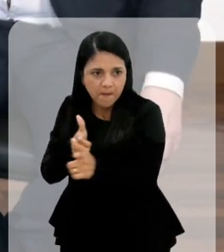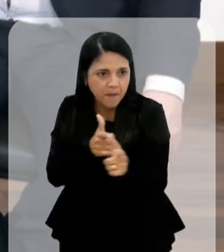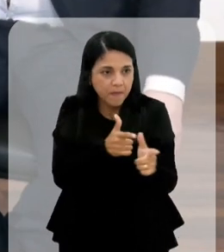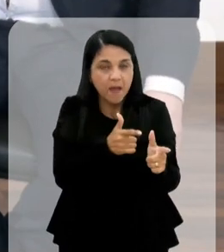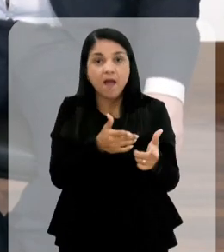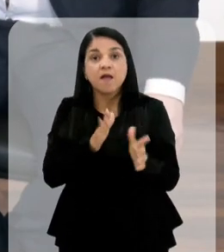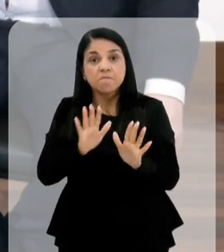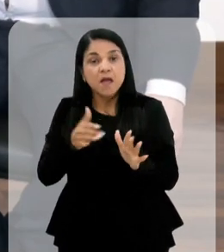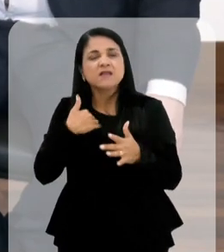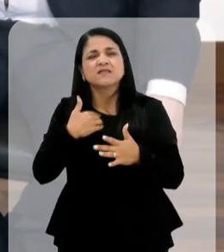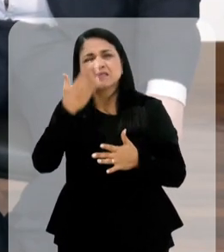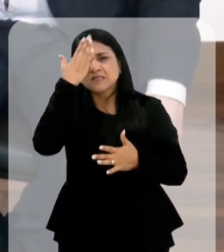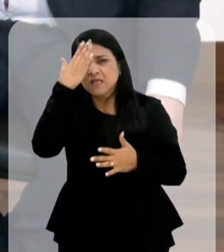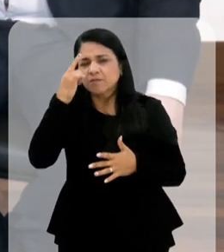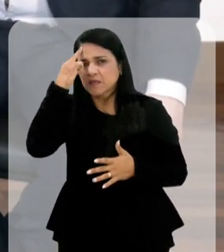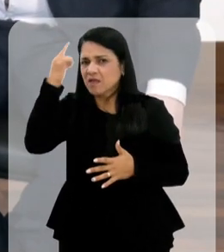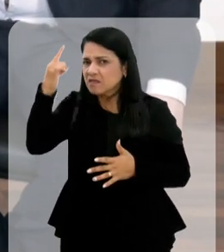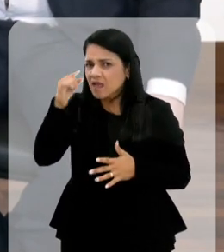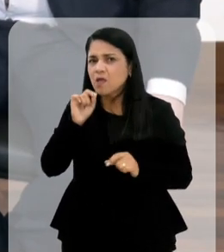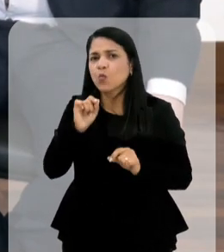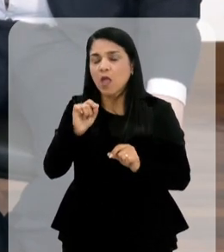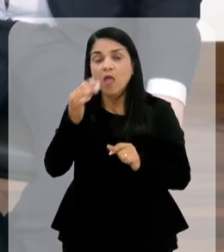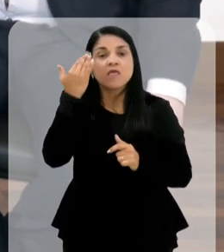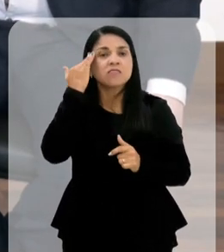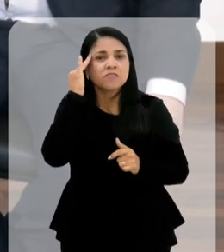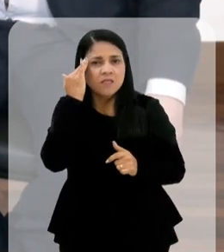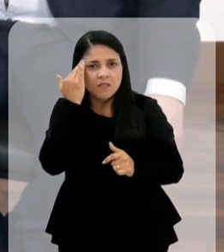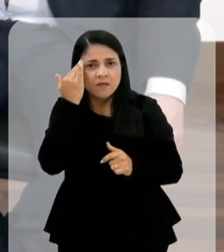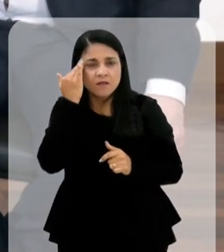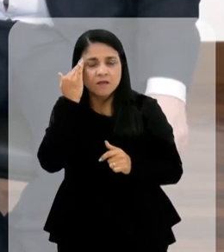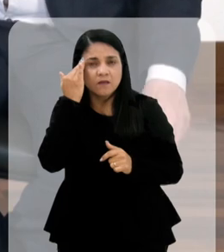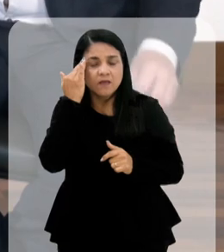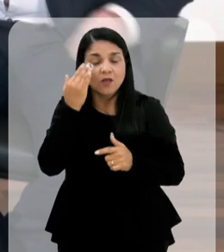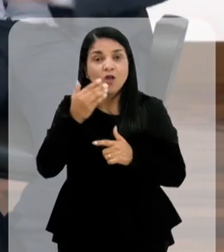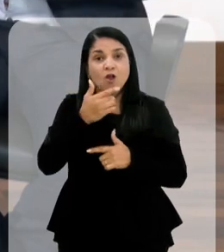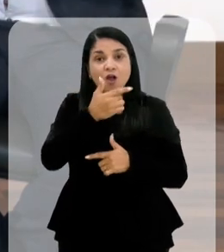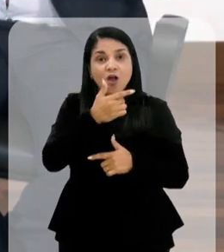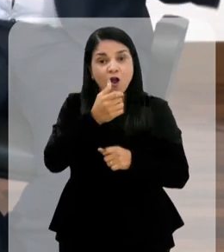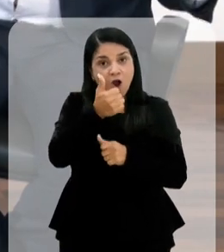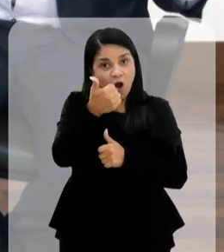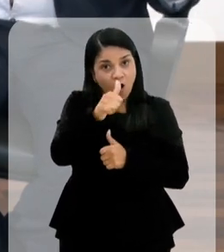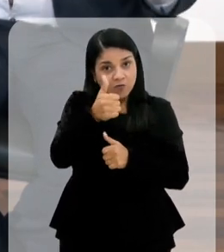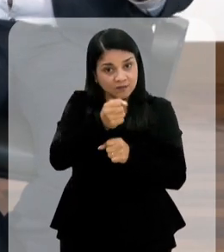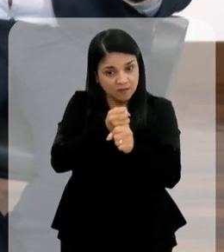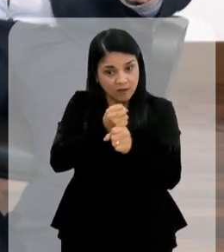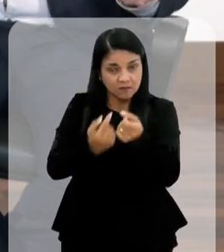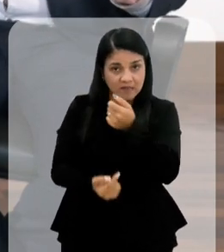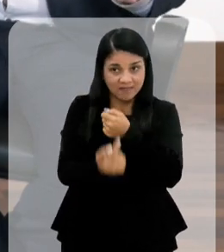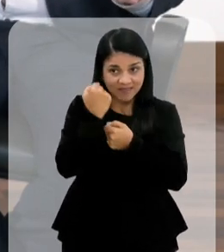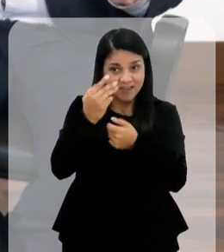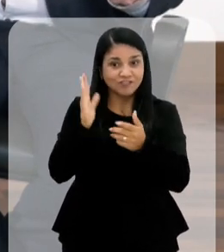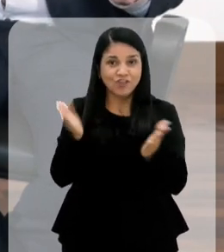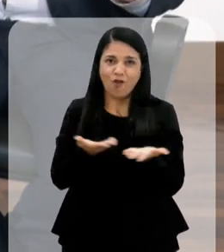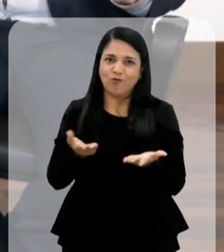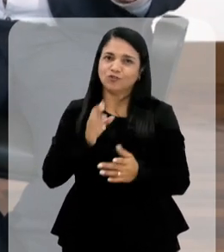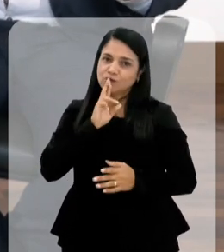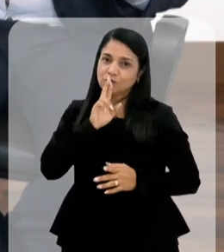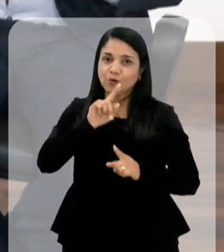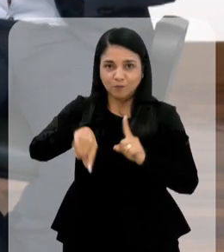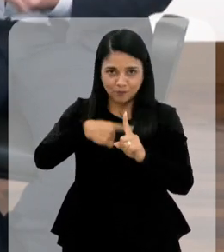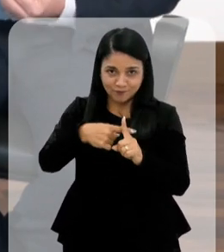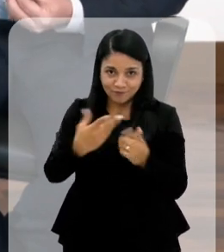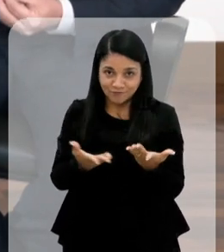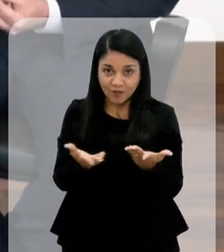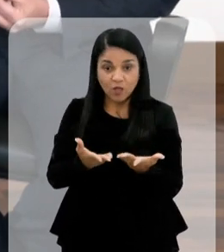coisa. Então, assim, a ideia é que a gente possa entender que se a gente tivesse implementado há 11 anos atrás, a poderia já ter tido alguns resultados.